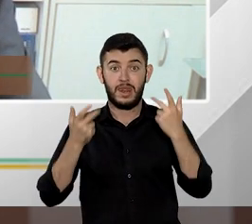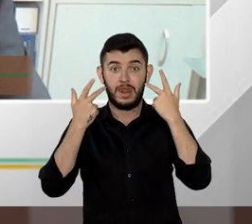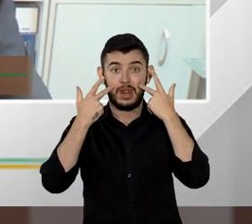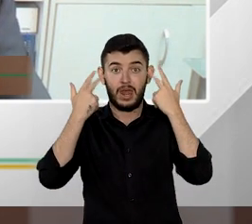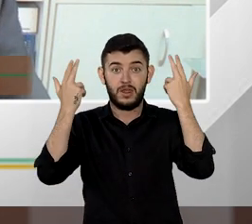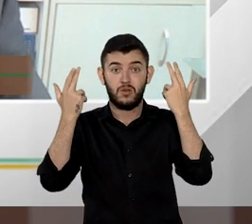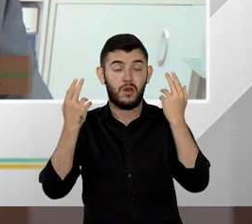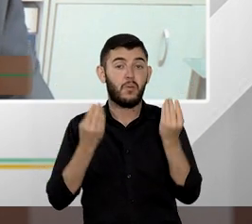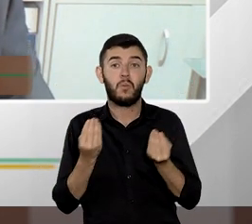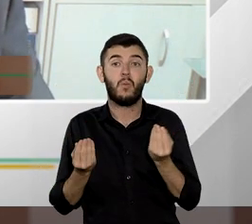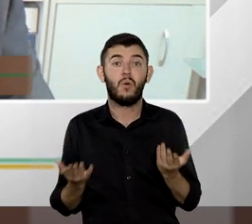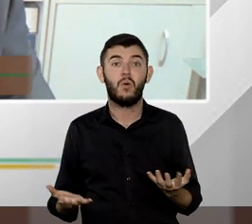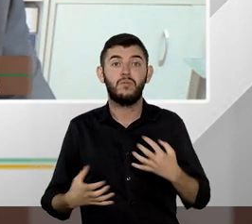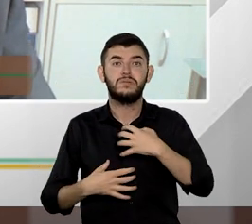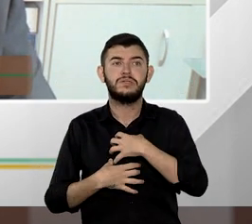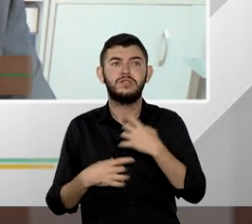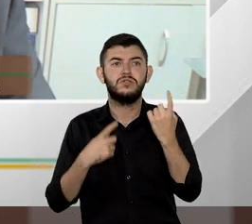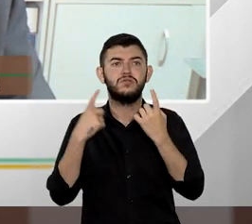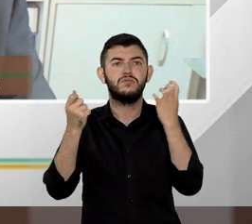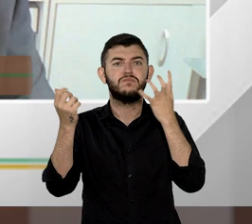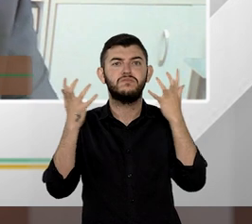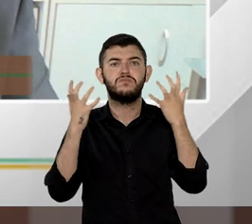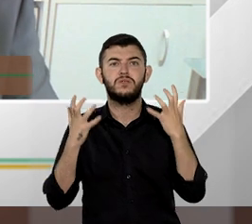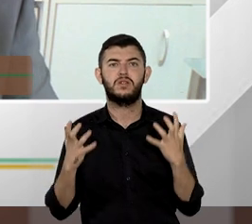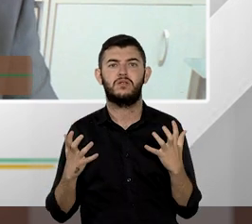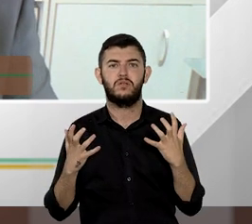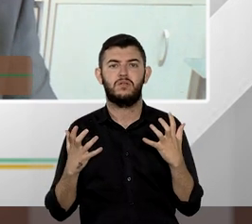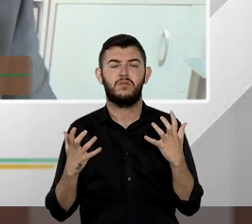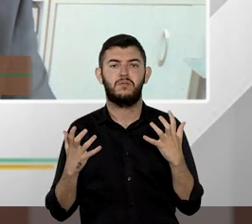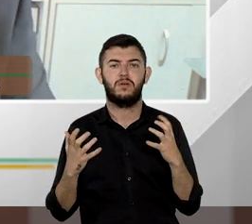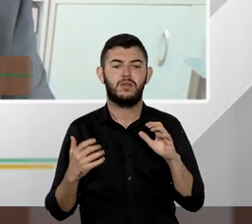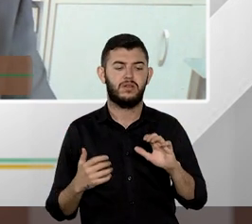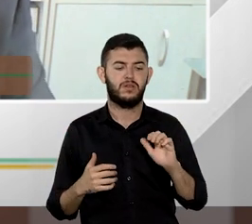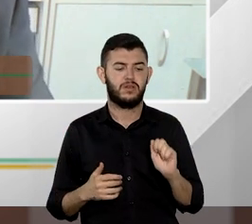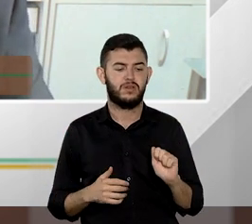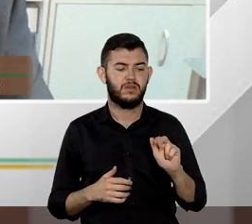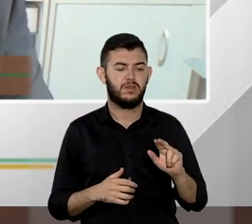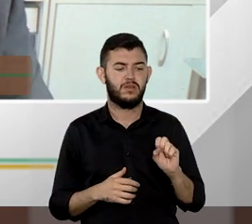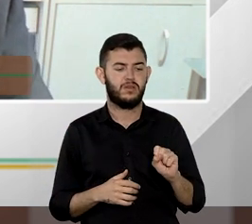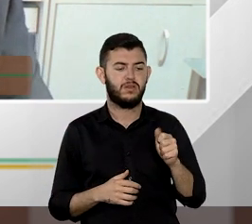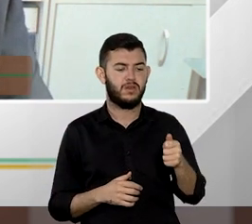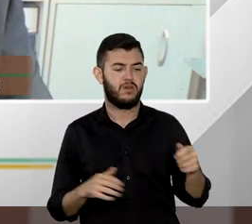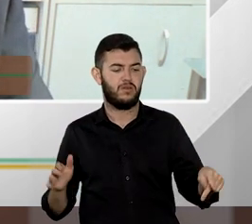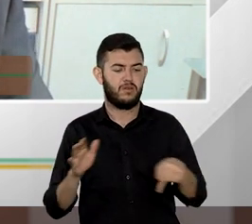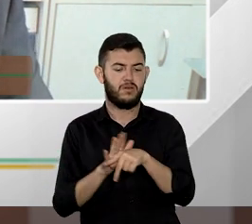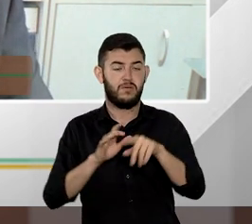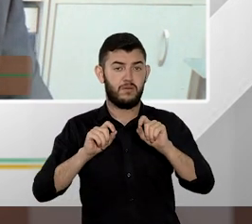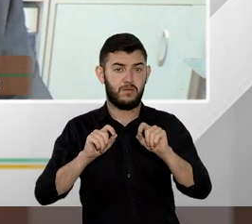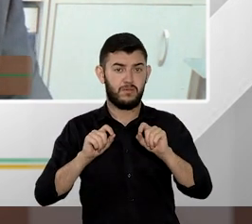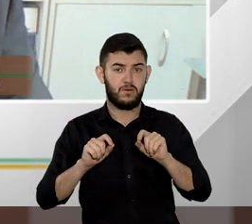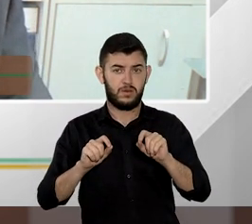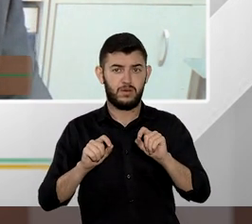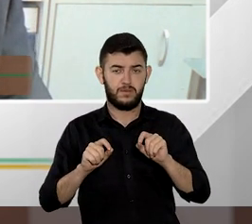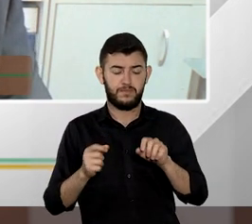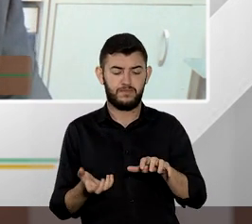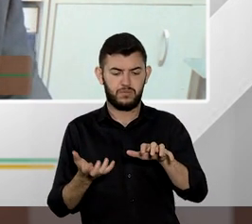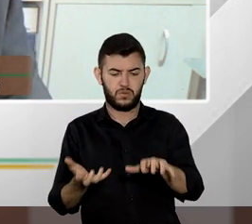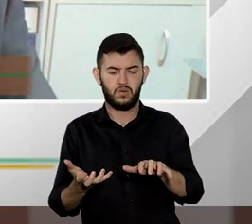ficou receoso de que determinadas causas que os congressistas entendiam